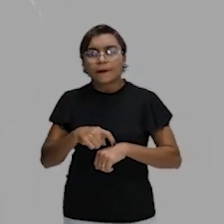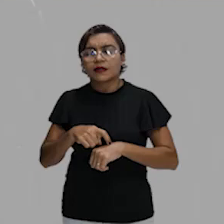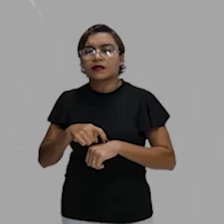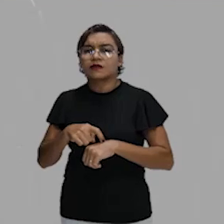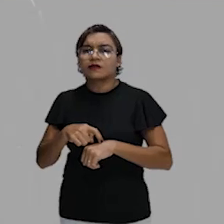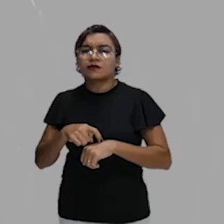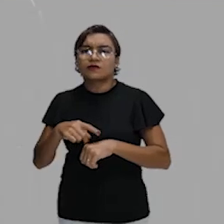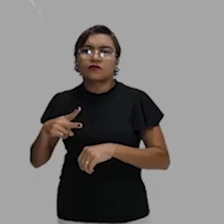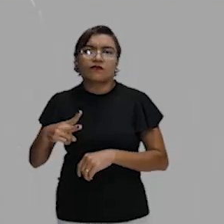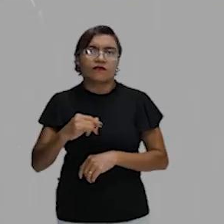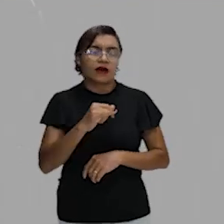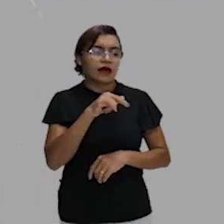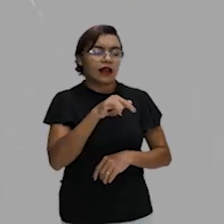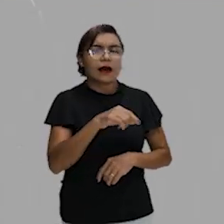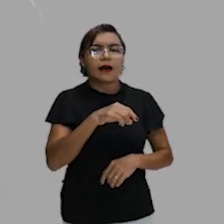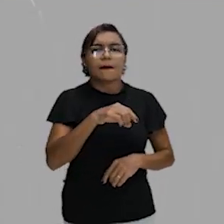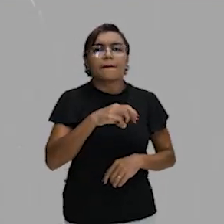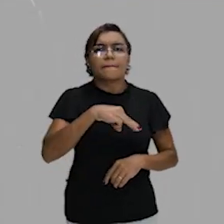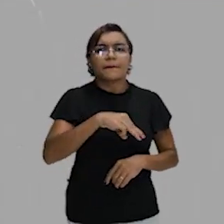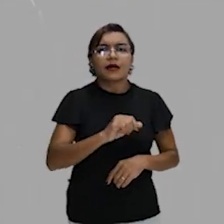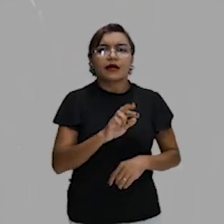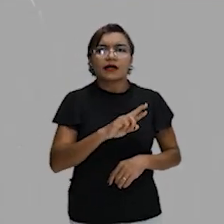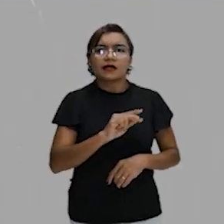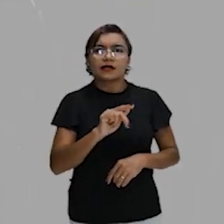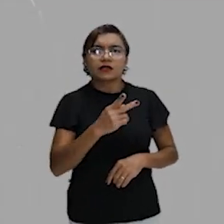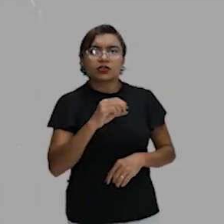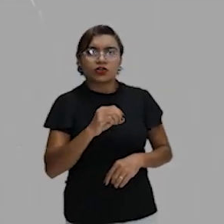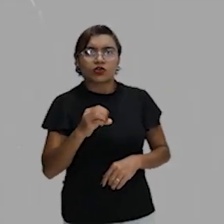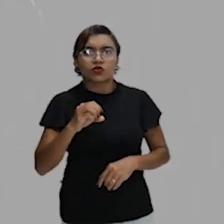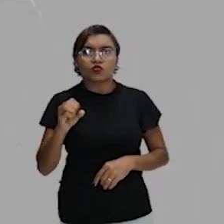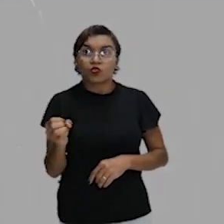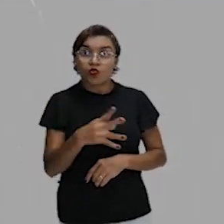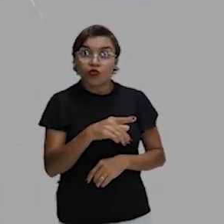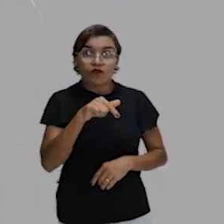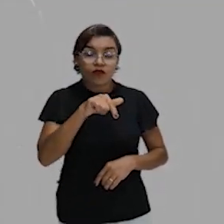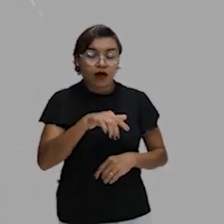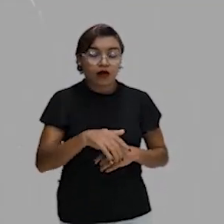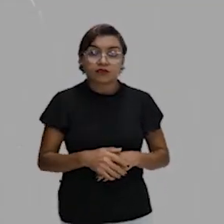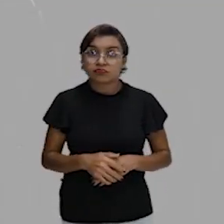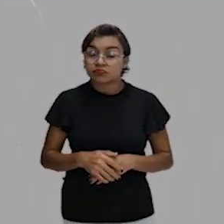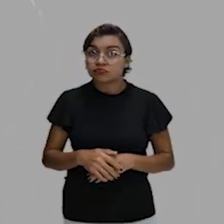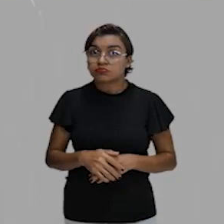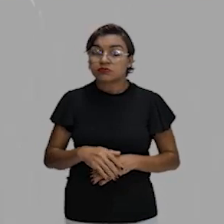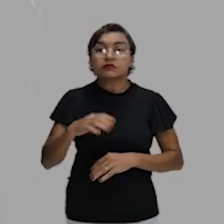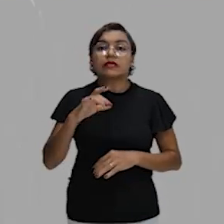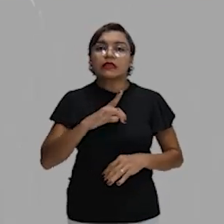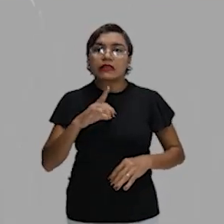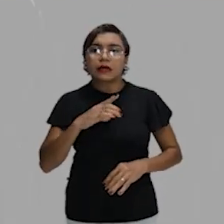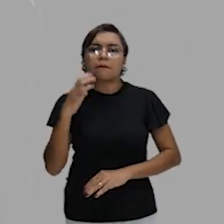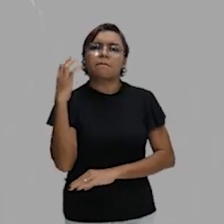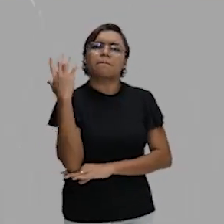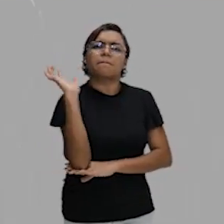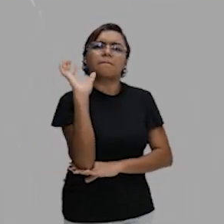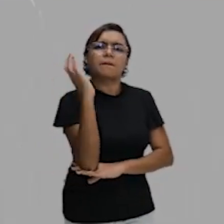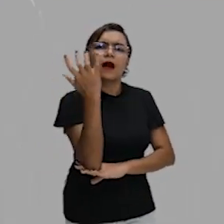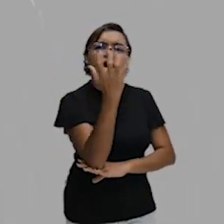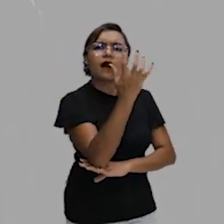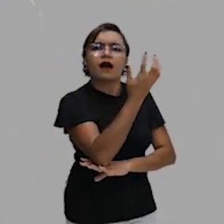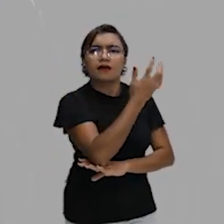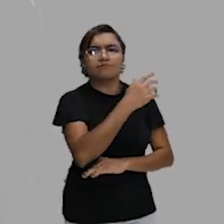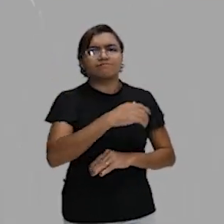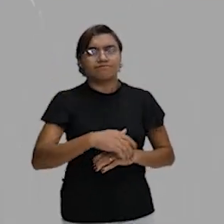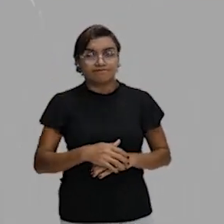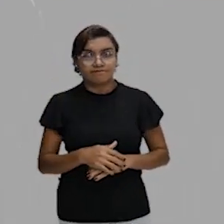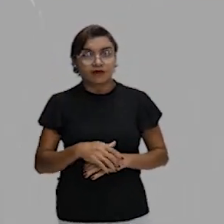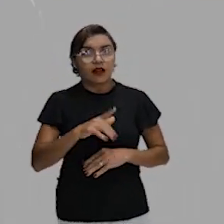direção, por exemplo, a bairros como Mareno Novo, que tem uma menor quantidade de prédios e mais arborizado, tu vai perceber ali a temperatura